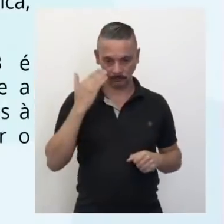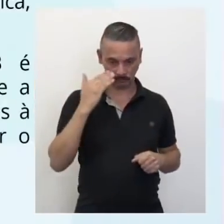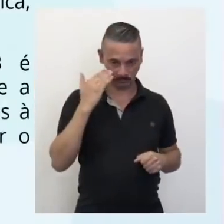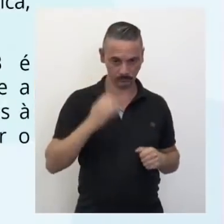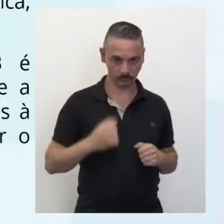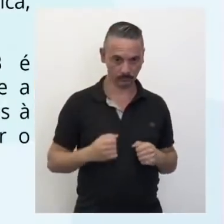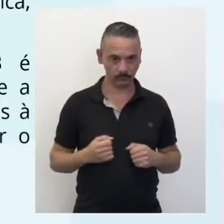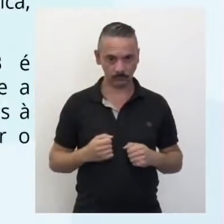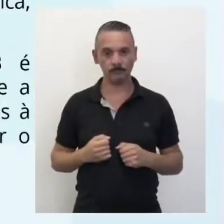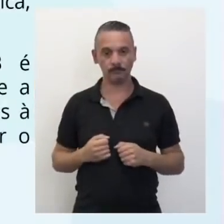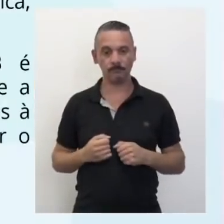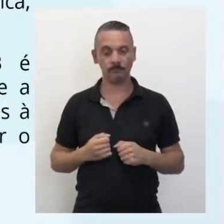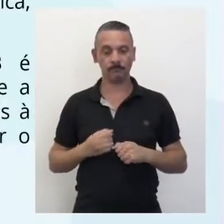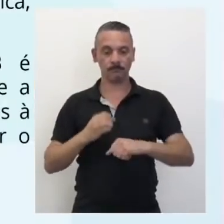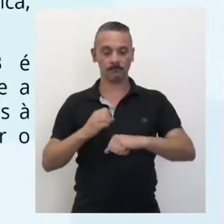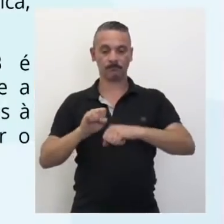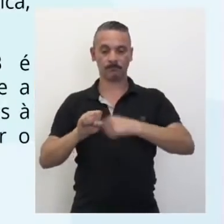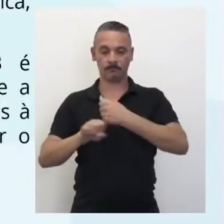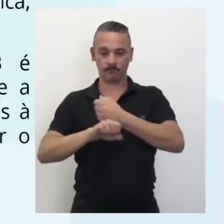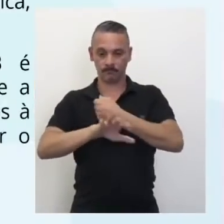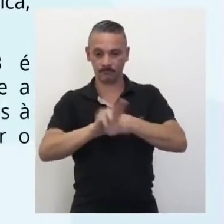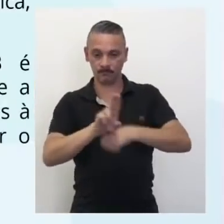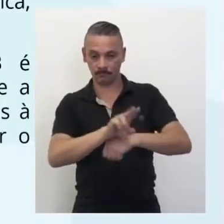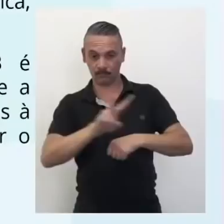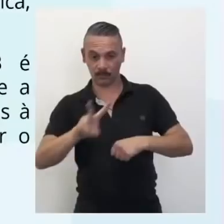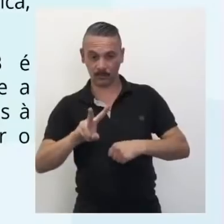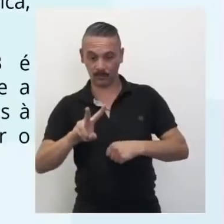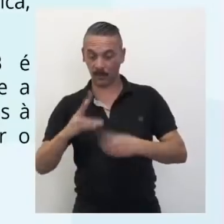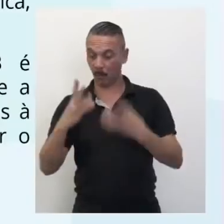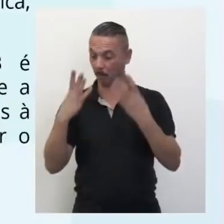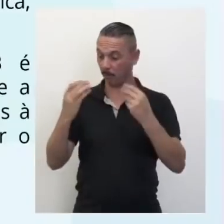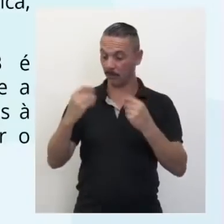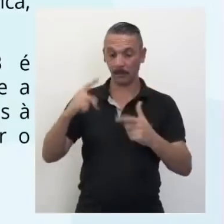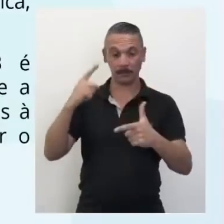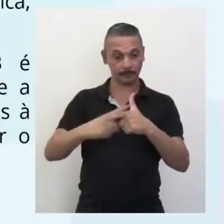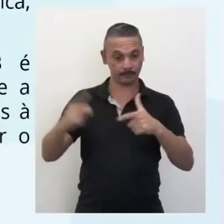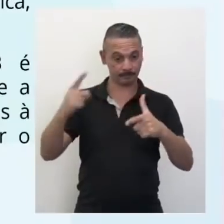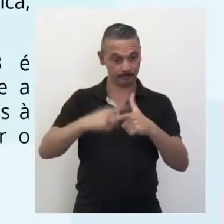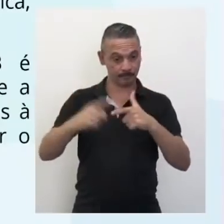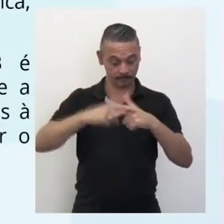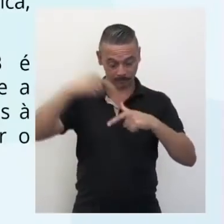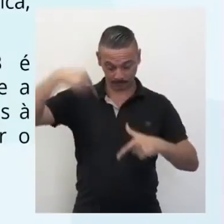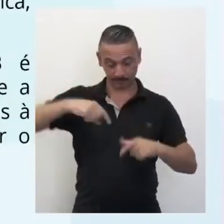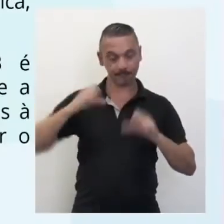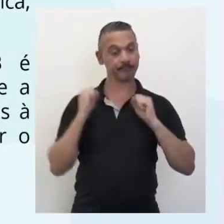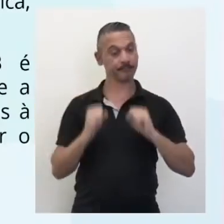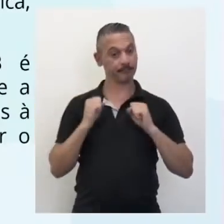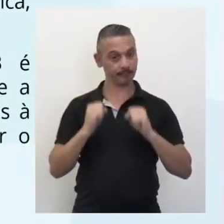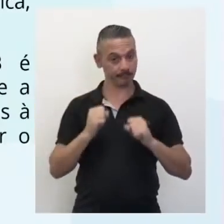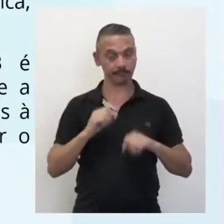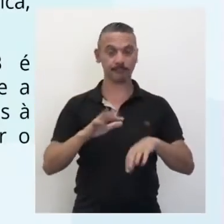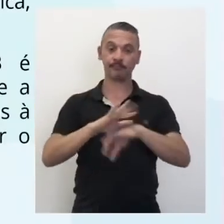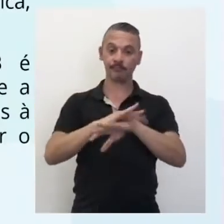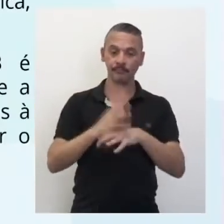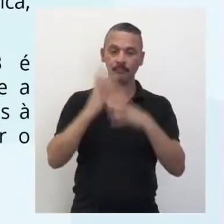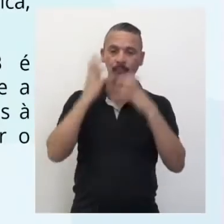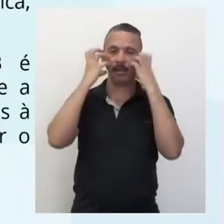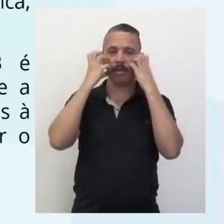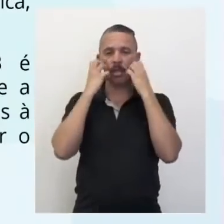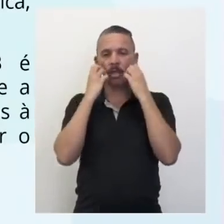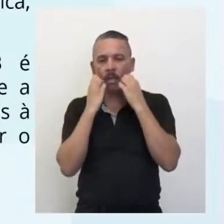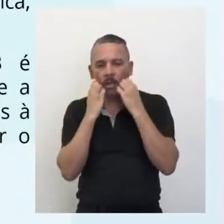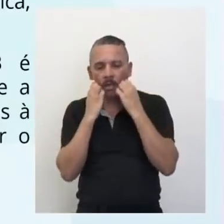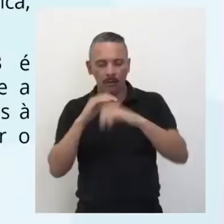A radiação ultravioleta em alta dosagem pode causar dano ao ser humano, sim, como vocês colocaram aí, inclusive o envelhecimento precoce da pele.